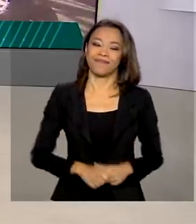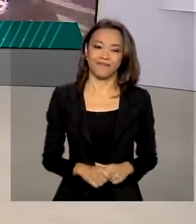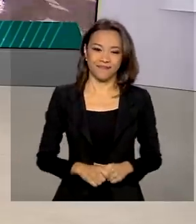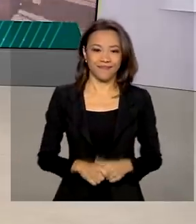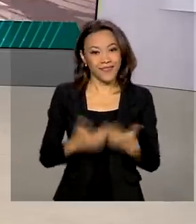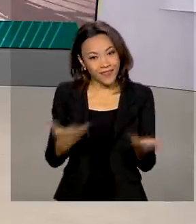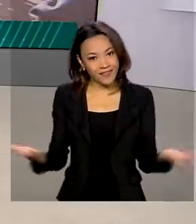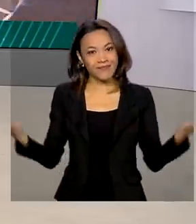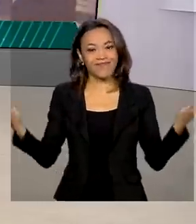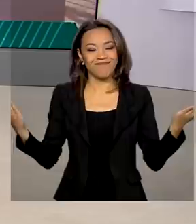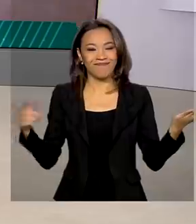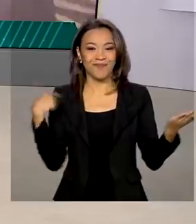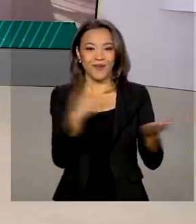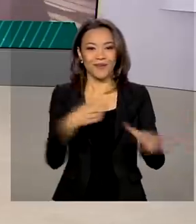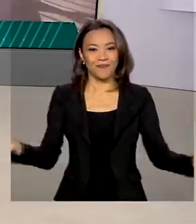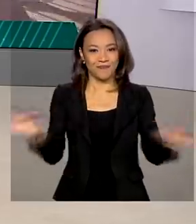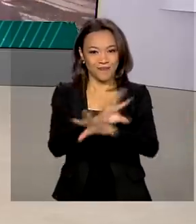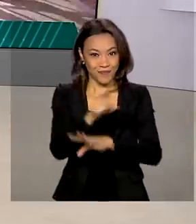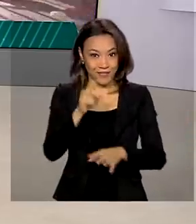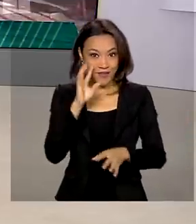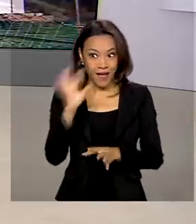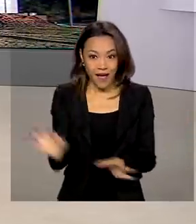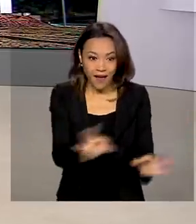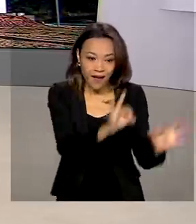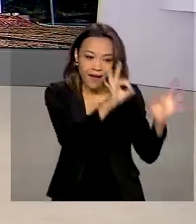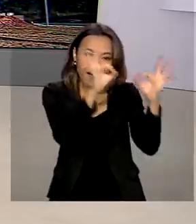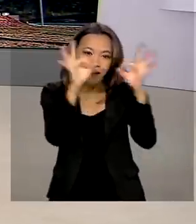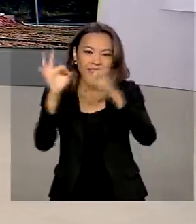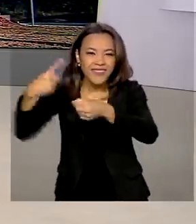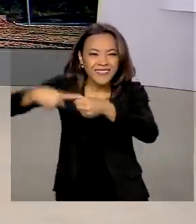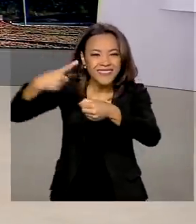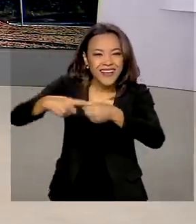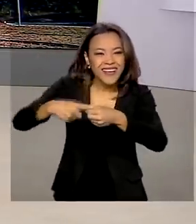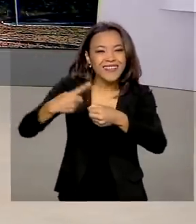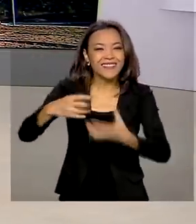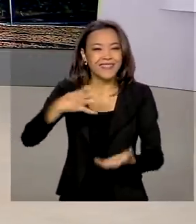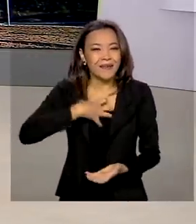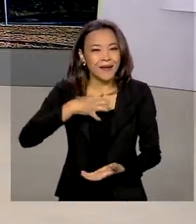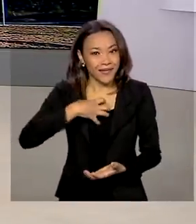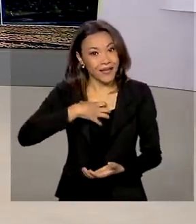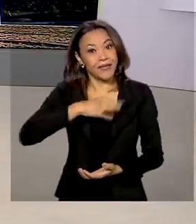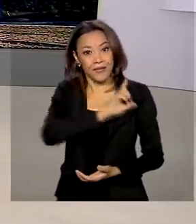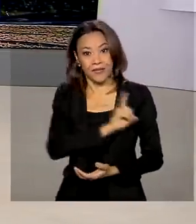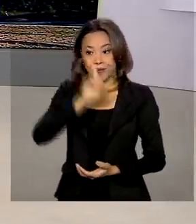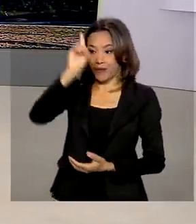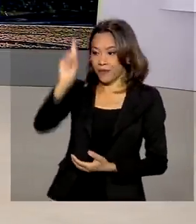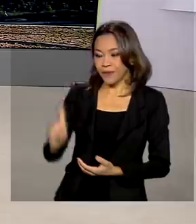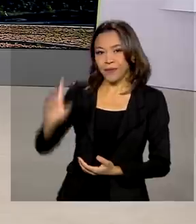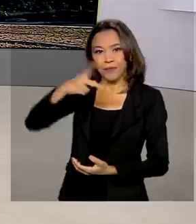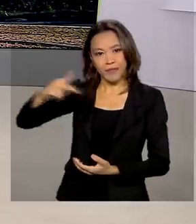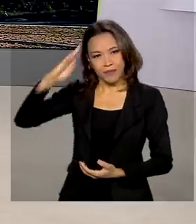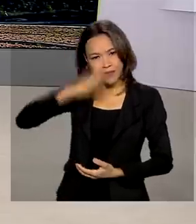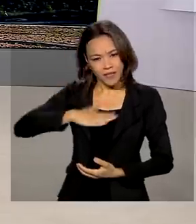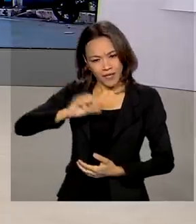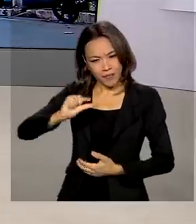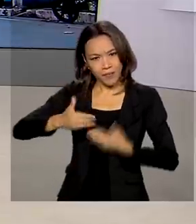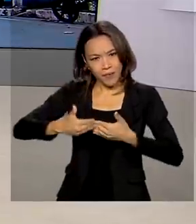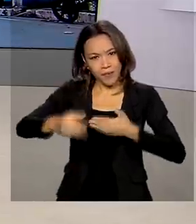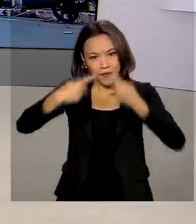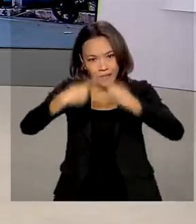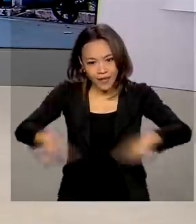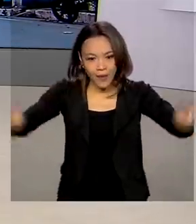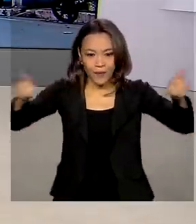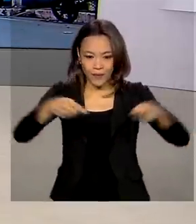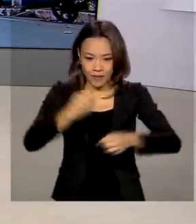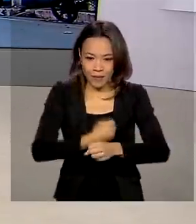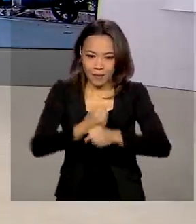É isso, o Brasil em Dia termina aqui. Fique com imagens da cidade de Coribe, na Bahia, onde o presidente Jair Bolsonaro inaugura daqui a pouco obras na BR